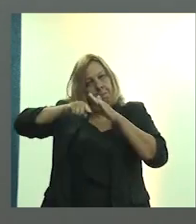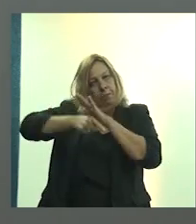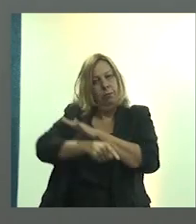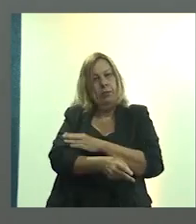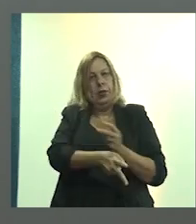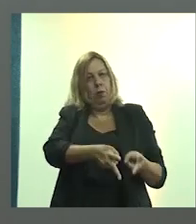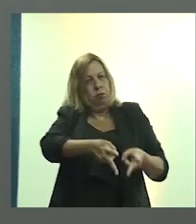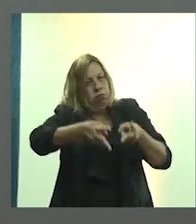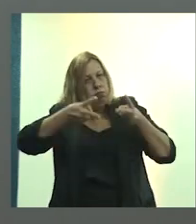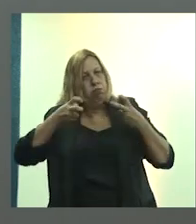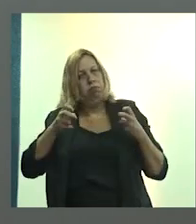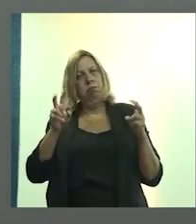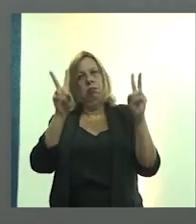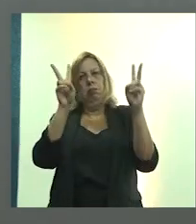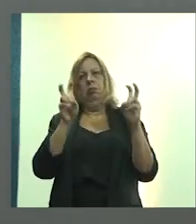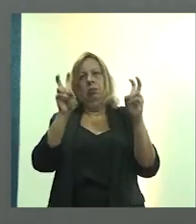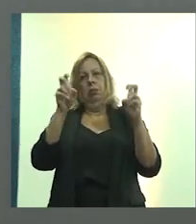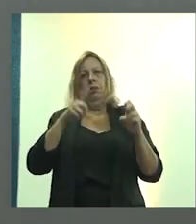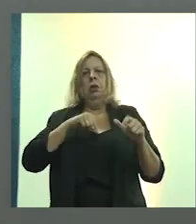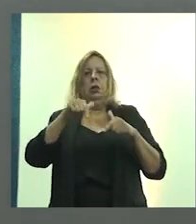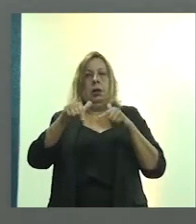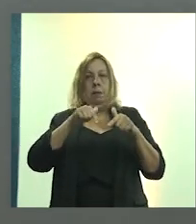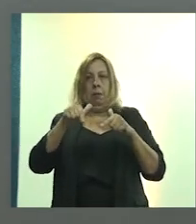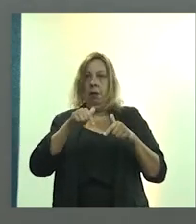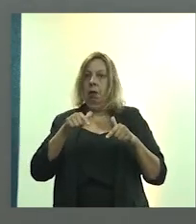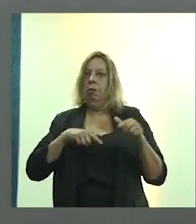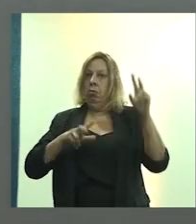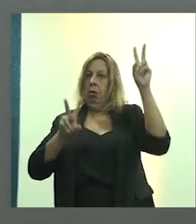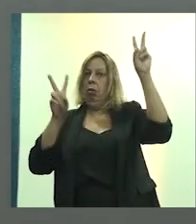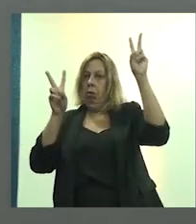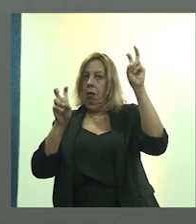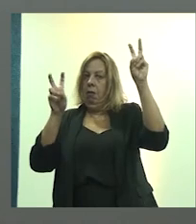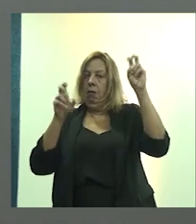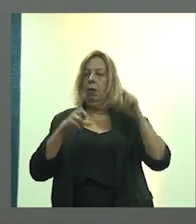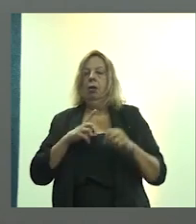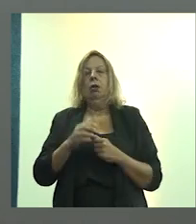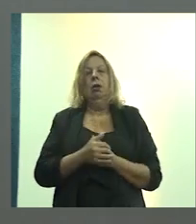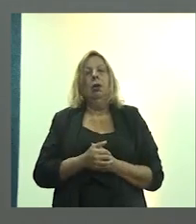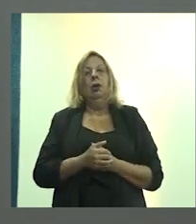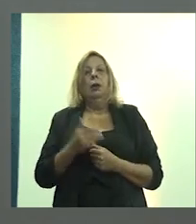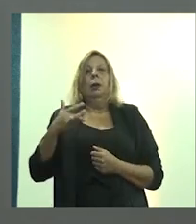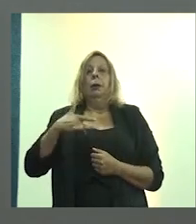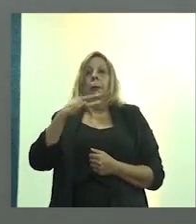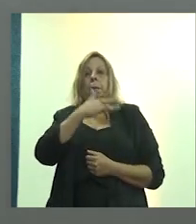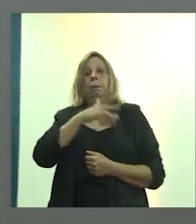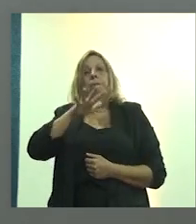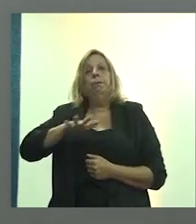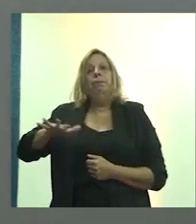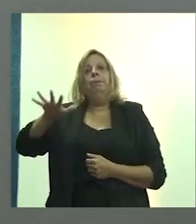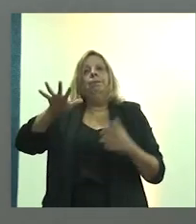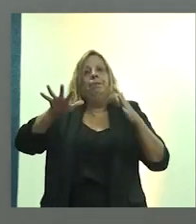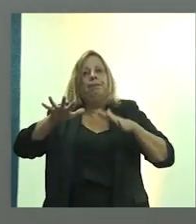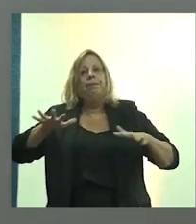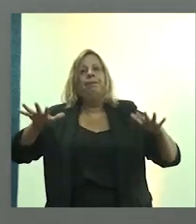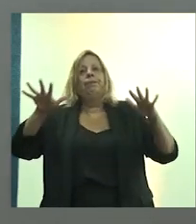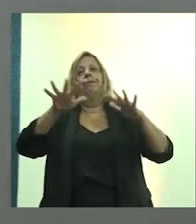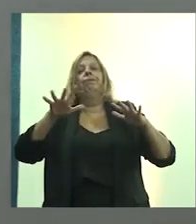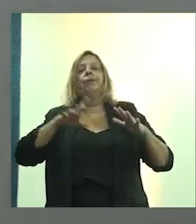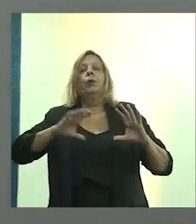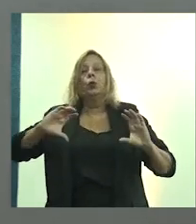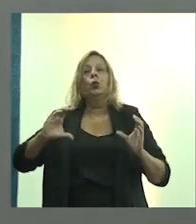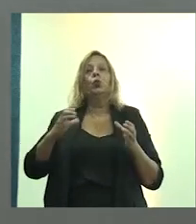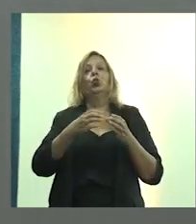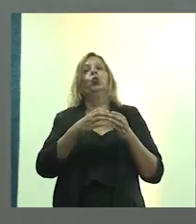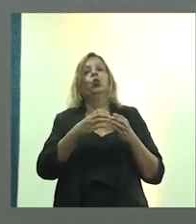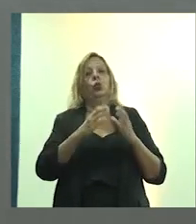trabalhar em cima dessa tese, é que as unidades básicas de saúde, elas estão instaladas próximo onde as